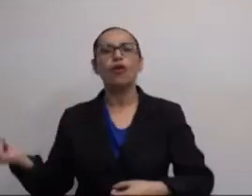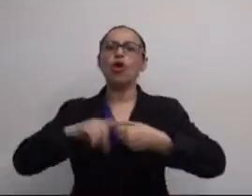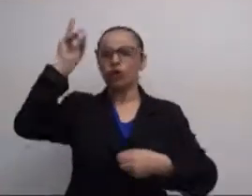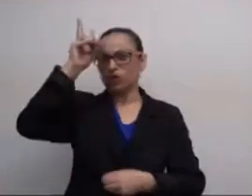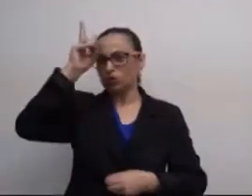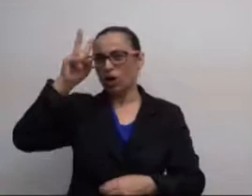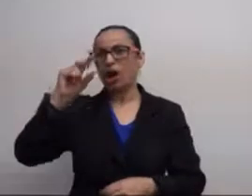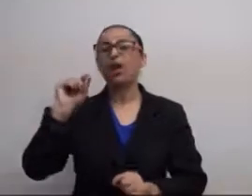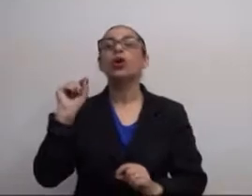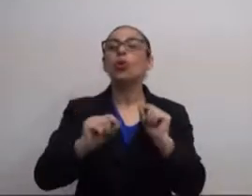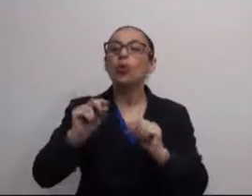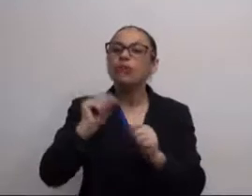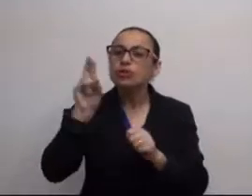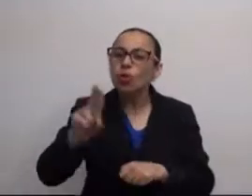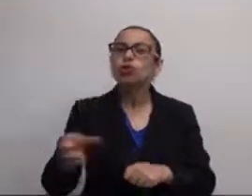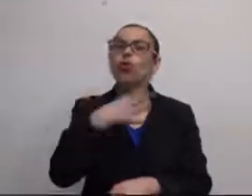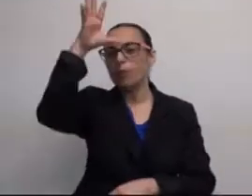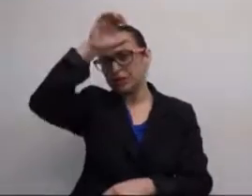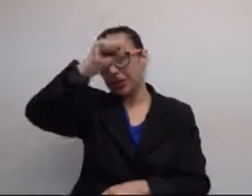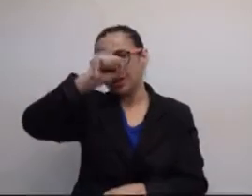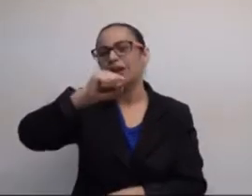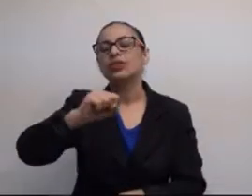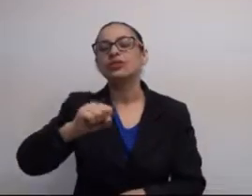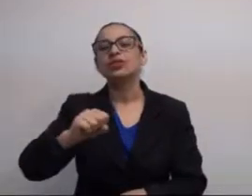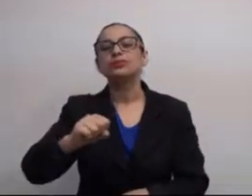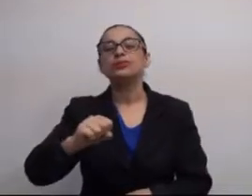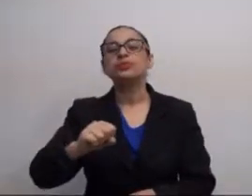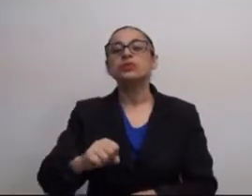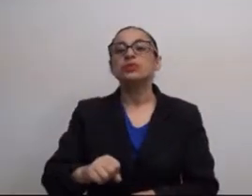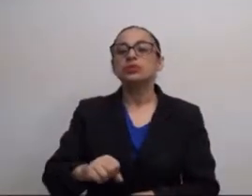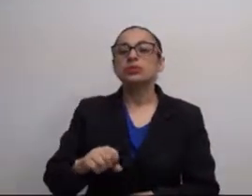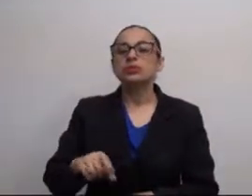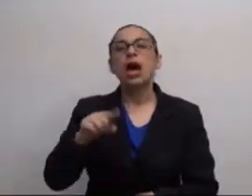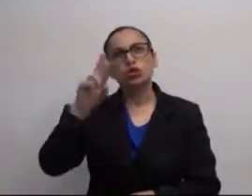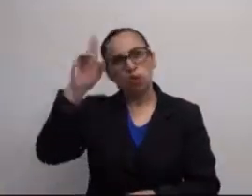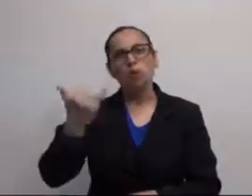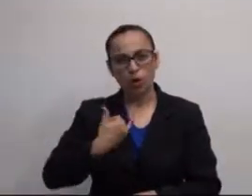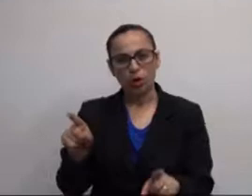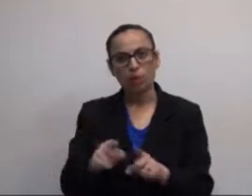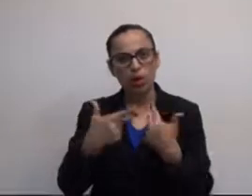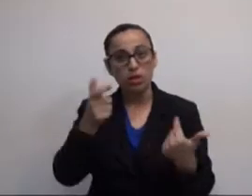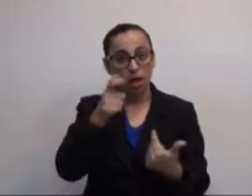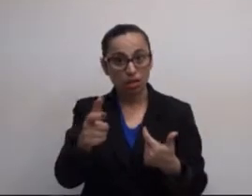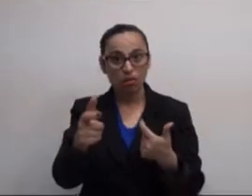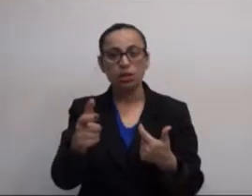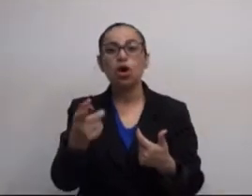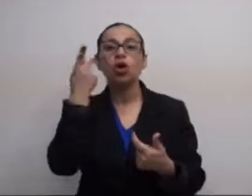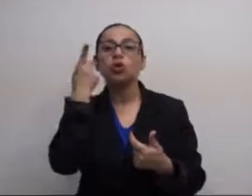então ele vai ensinar a multiplicar, somar, a subtrair e depois a voltar pra história e fazer o uso desse novo aprendizado.